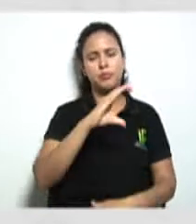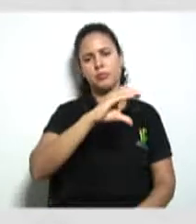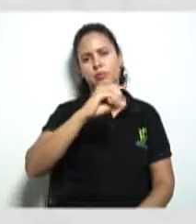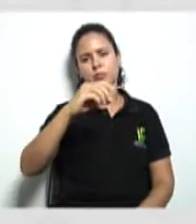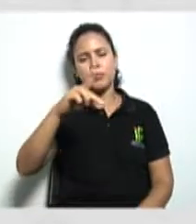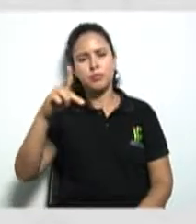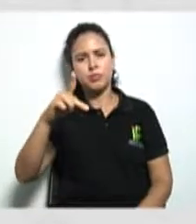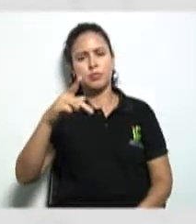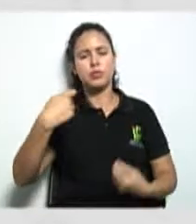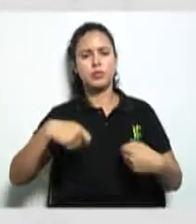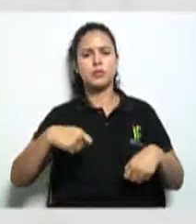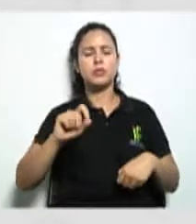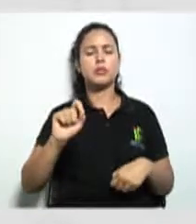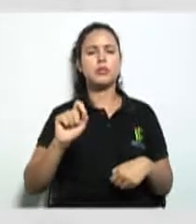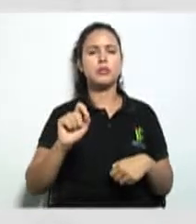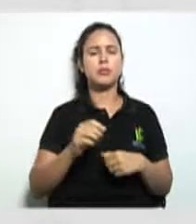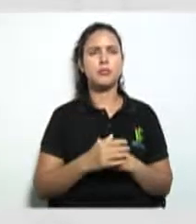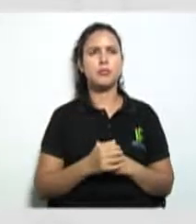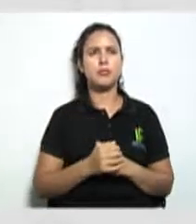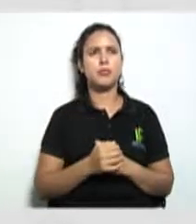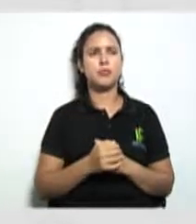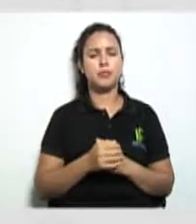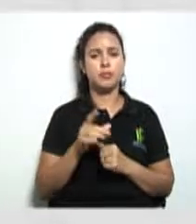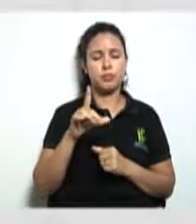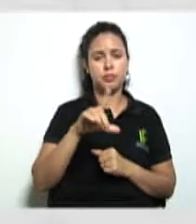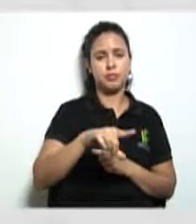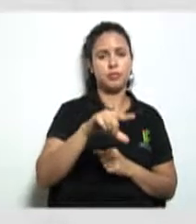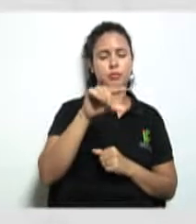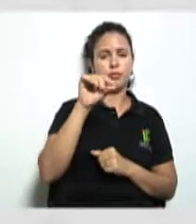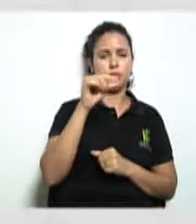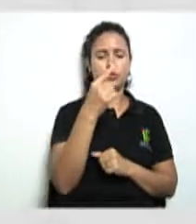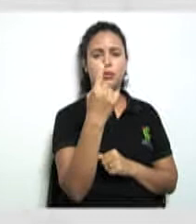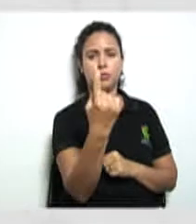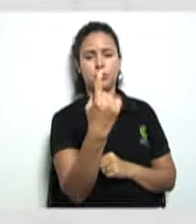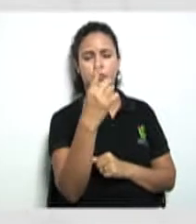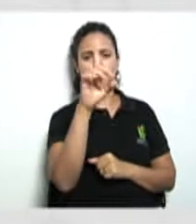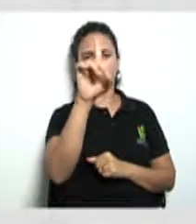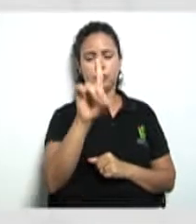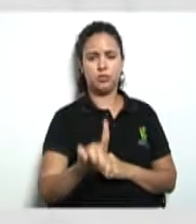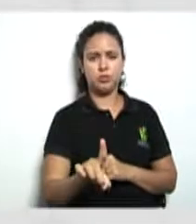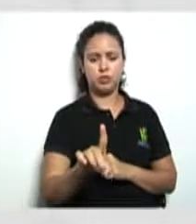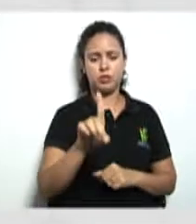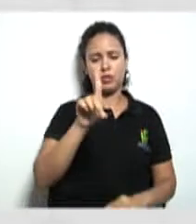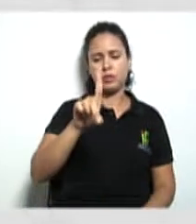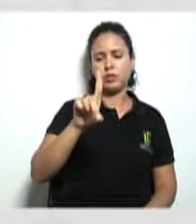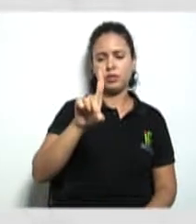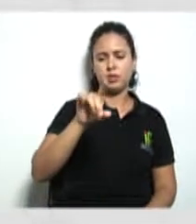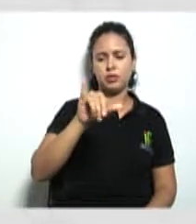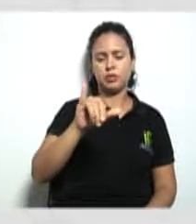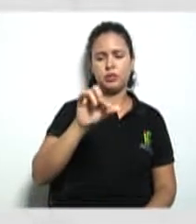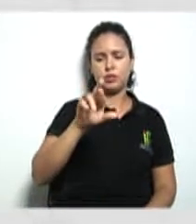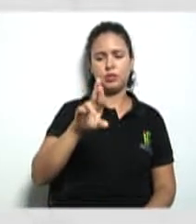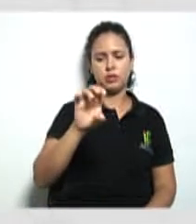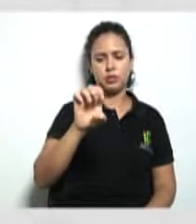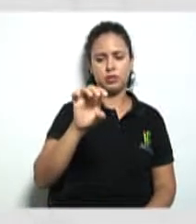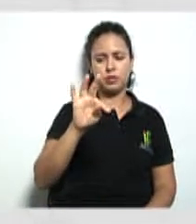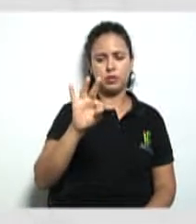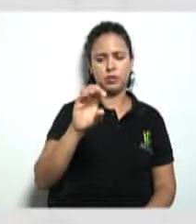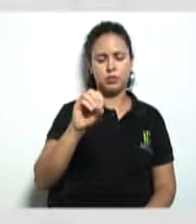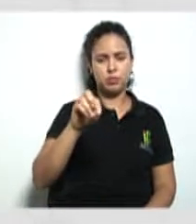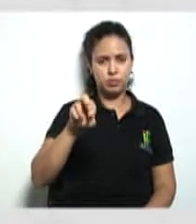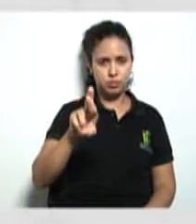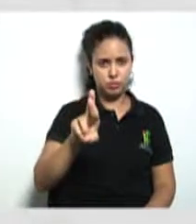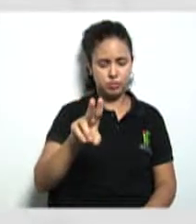vai ser recomendado aqui? A escolha de um diretor para a comissão nesse primeiro momento.